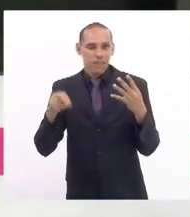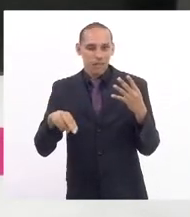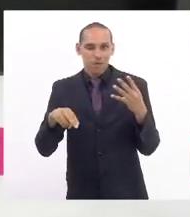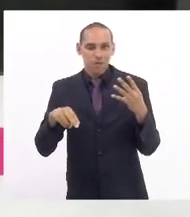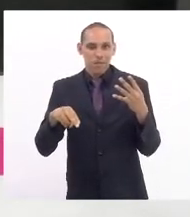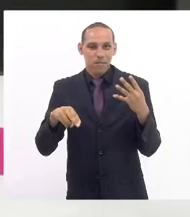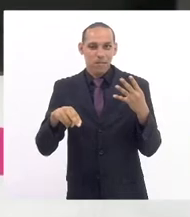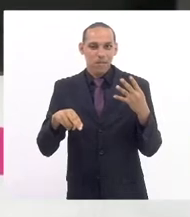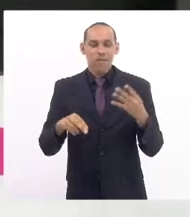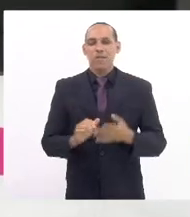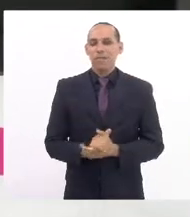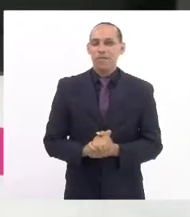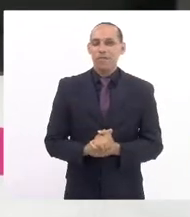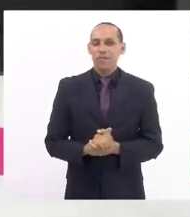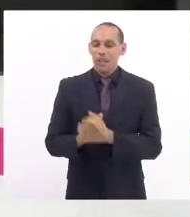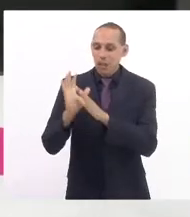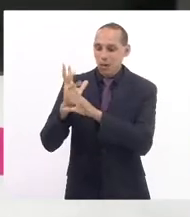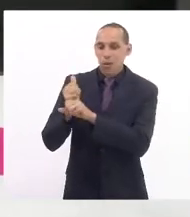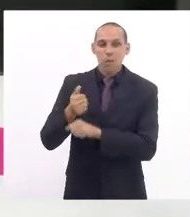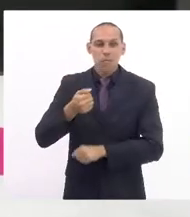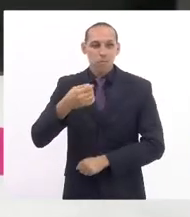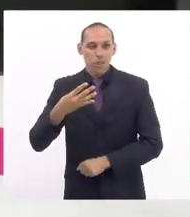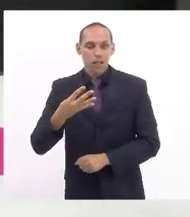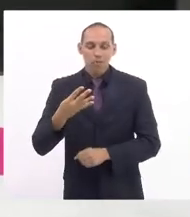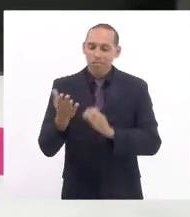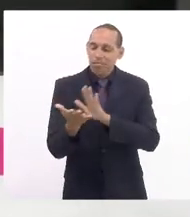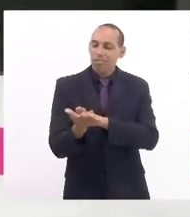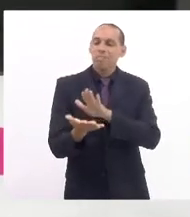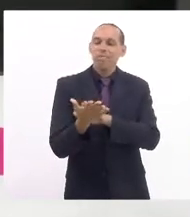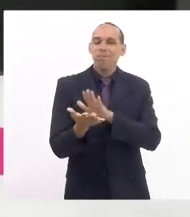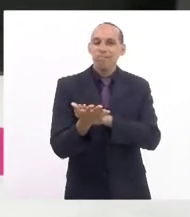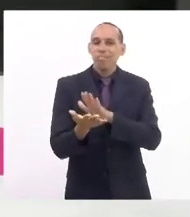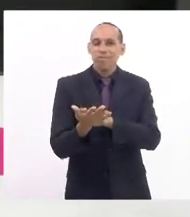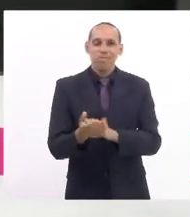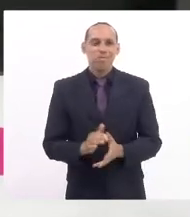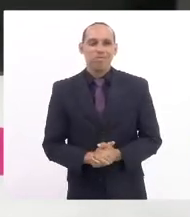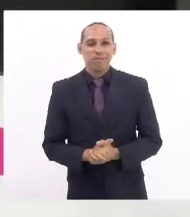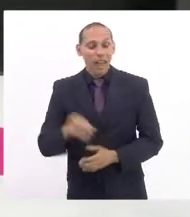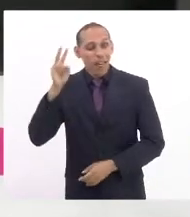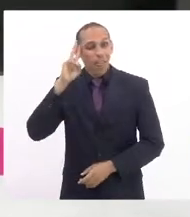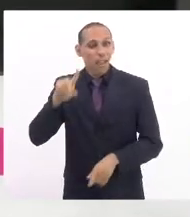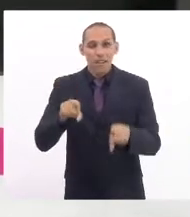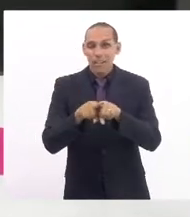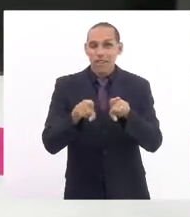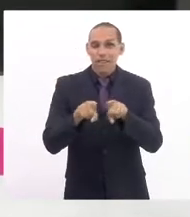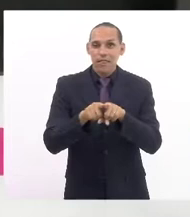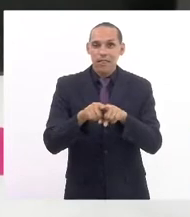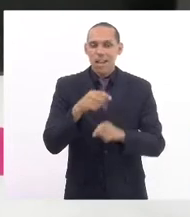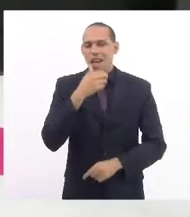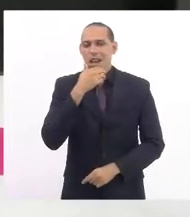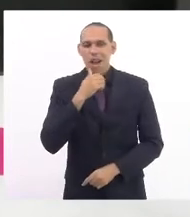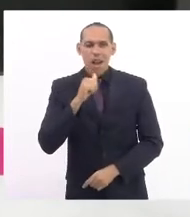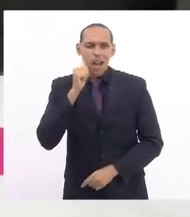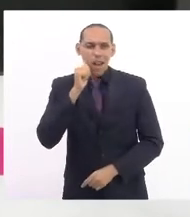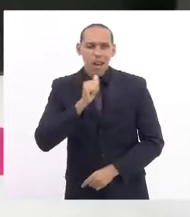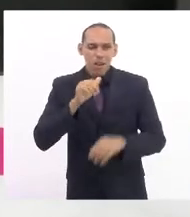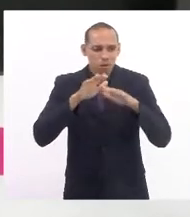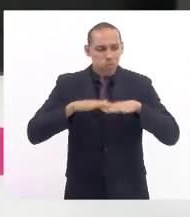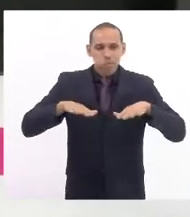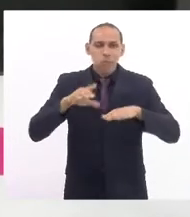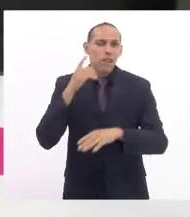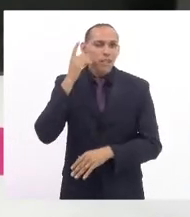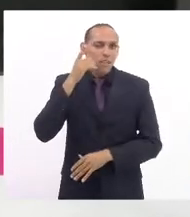Quero parabenizar a todas e fazer também uma lembrança a todos os senhores e senhoras deputadas e